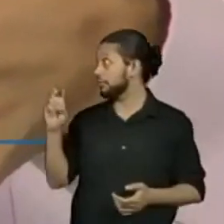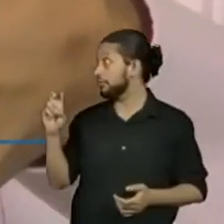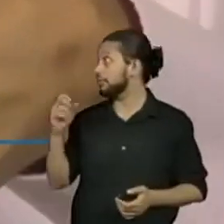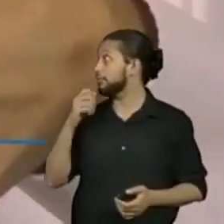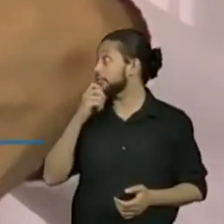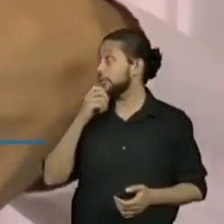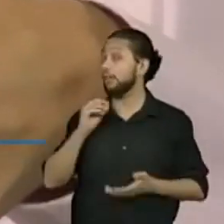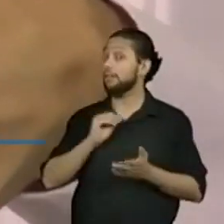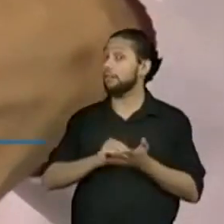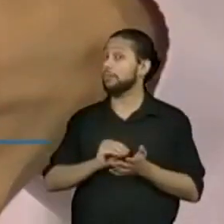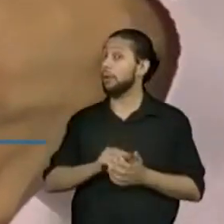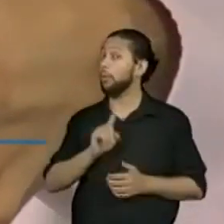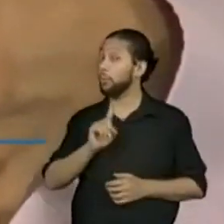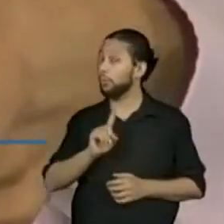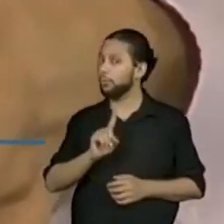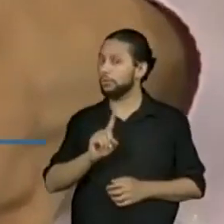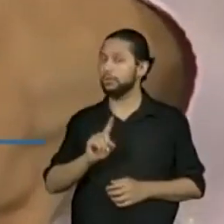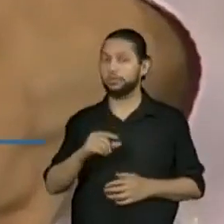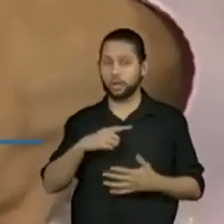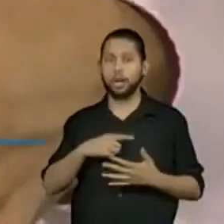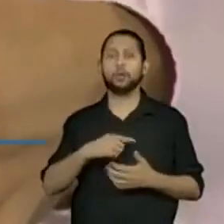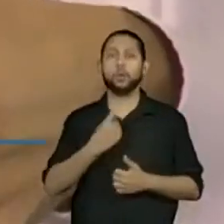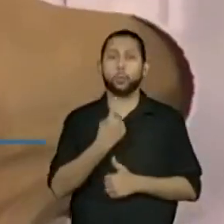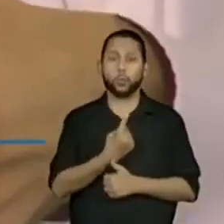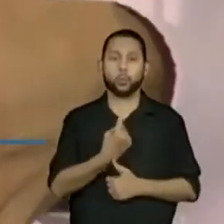seja, falta apenas uma para a gente explorar todas.